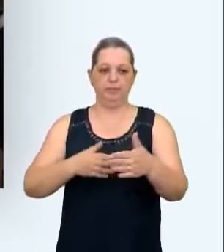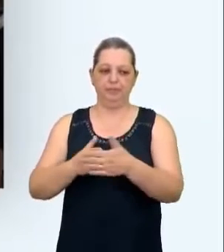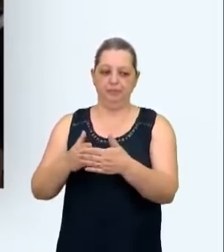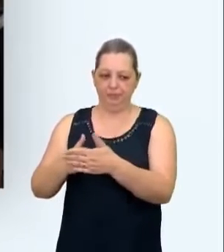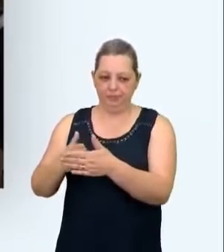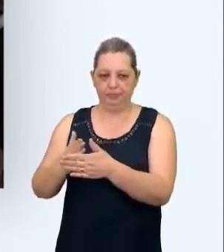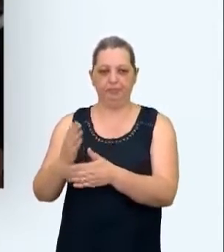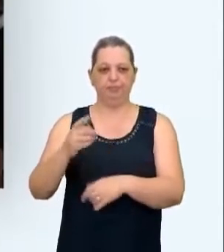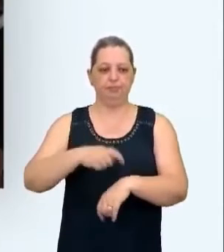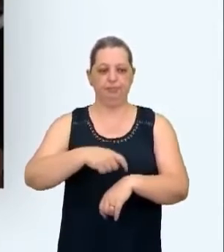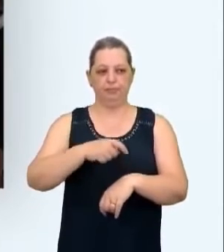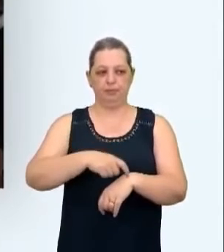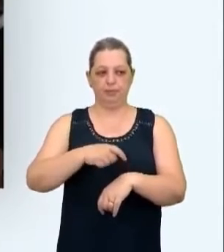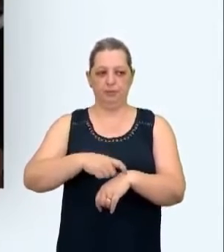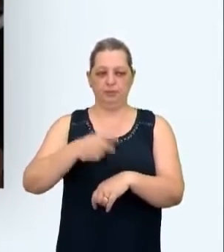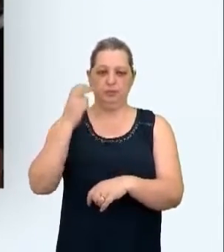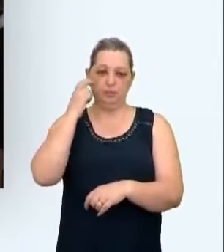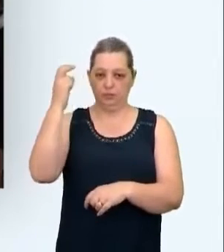culturais.